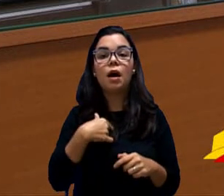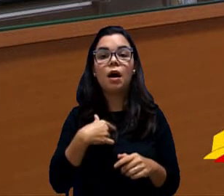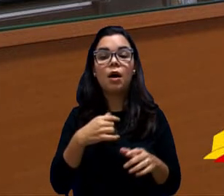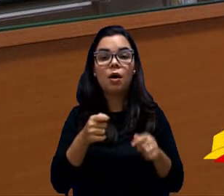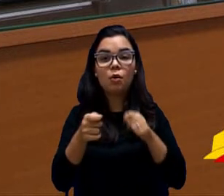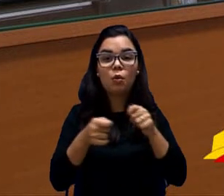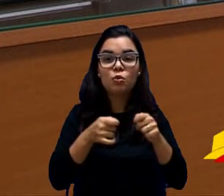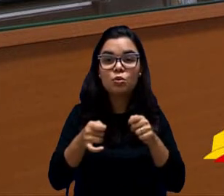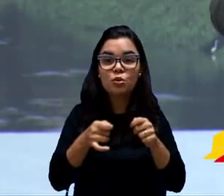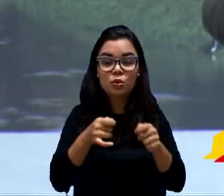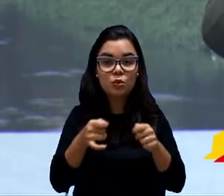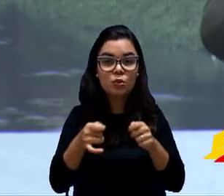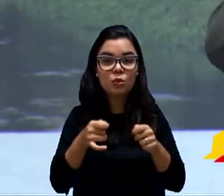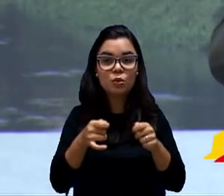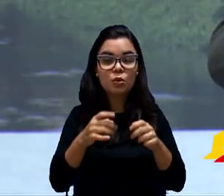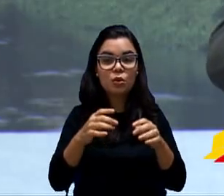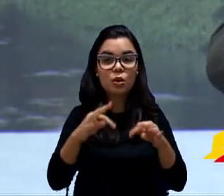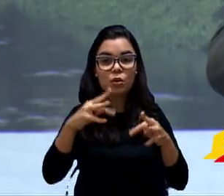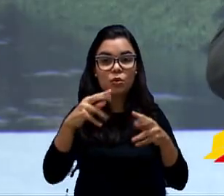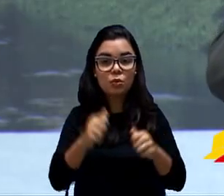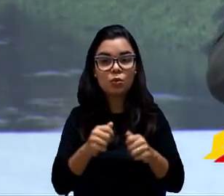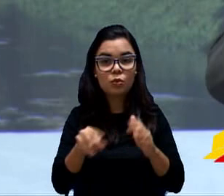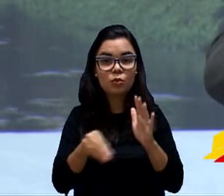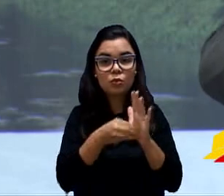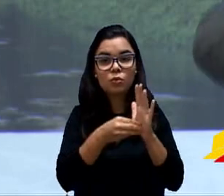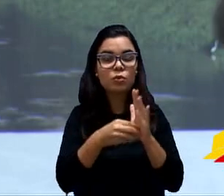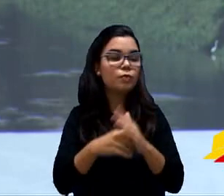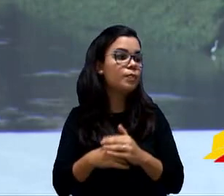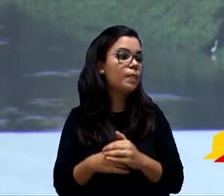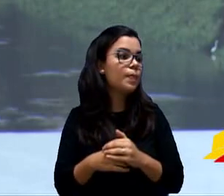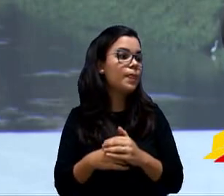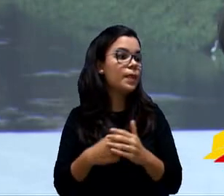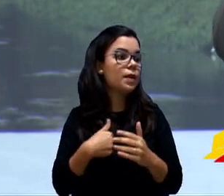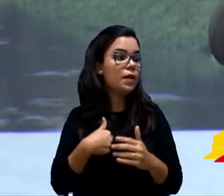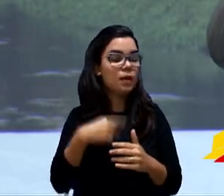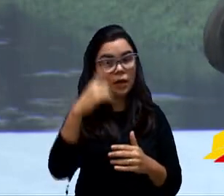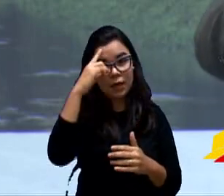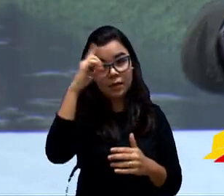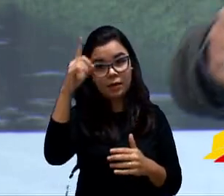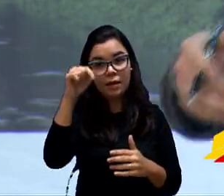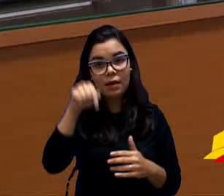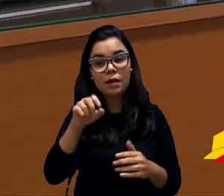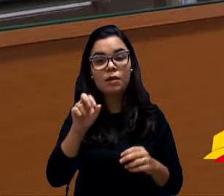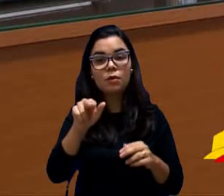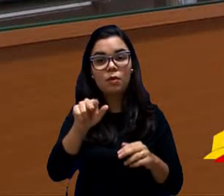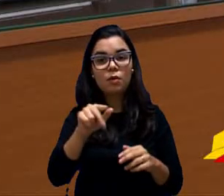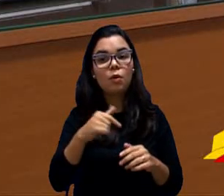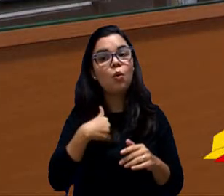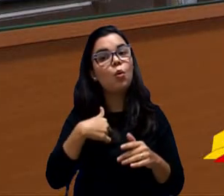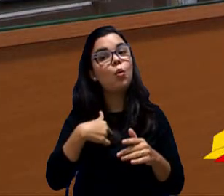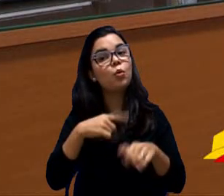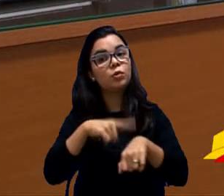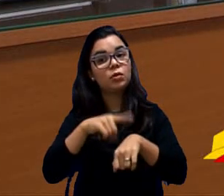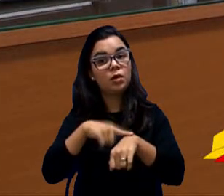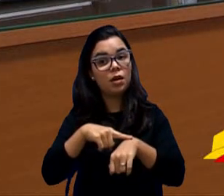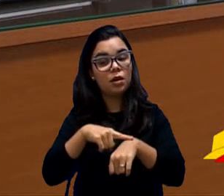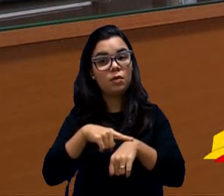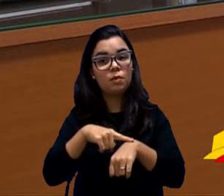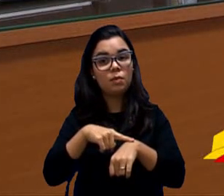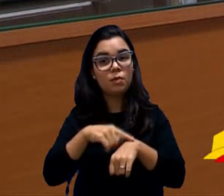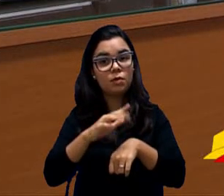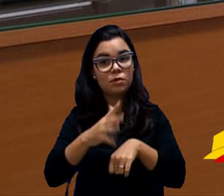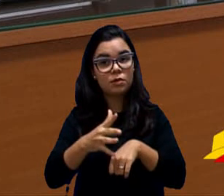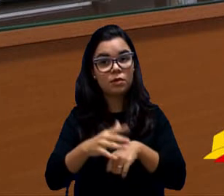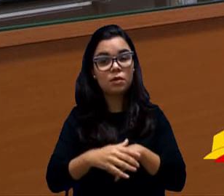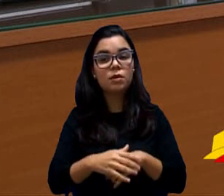corrigir essa Então, a ideia é essa, Paulo. Mas um minutinho só, vereadores. A ideia é essa. O tempo, Excelência, se alguém pudesse doar o tempo. Eu